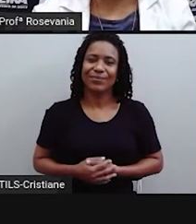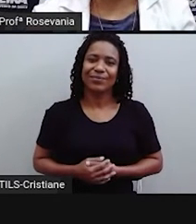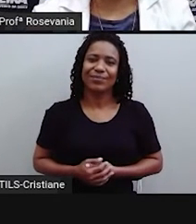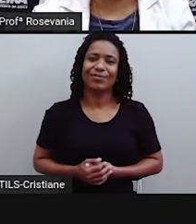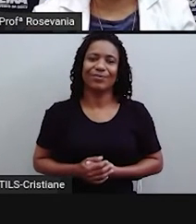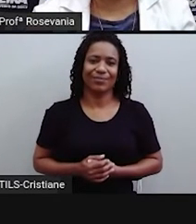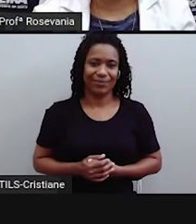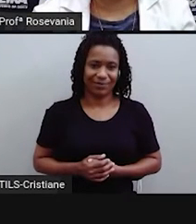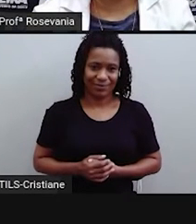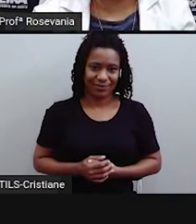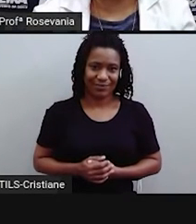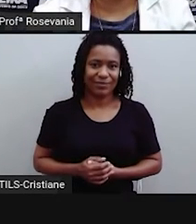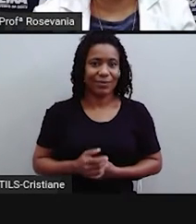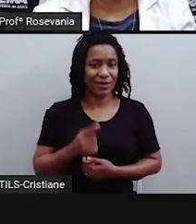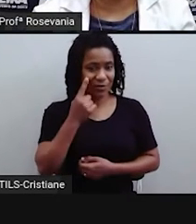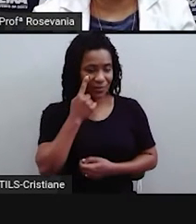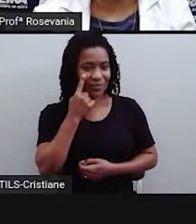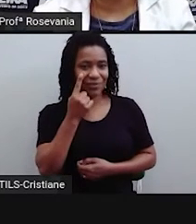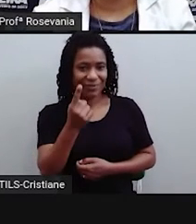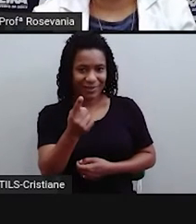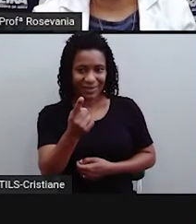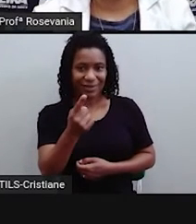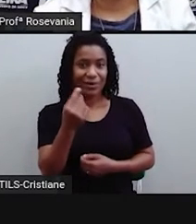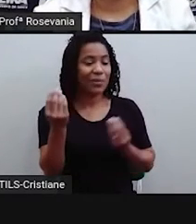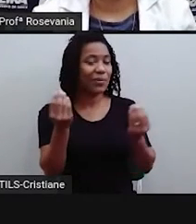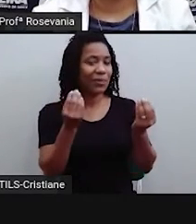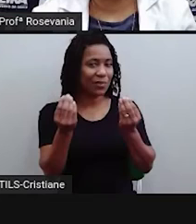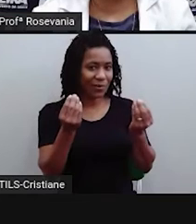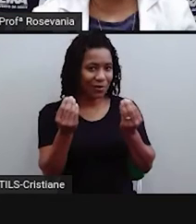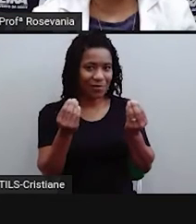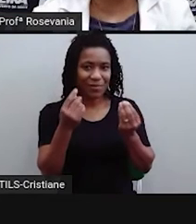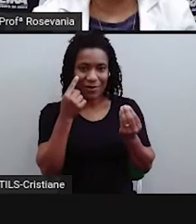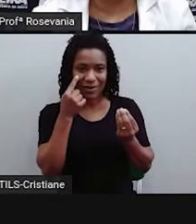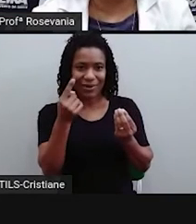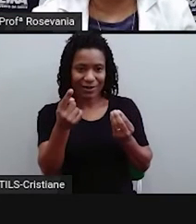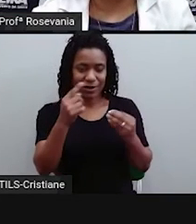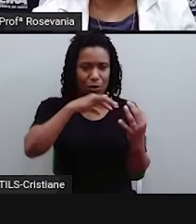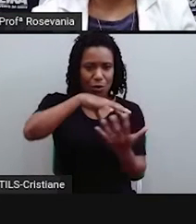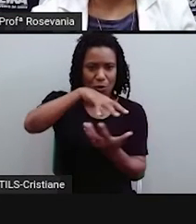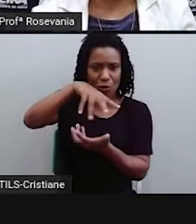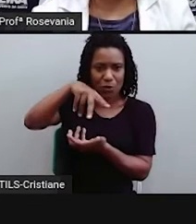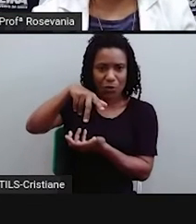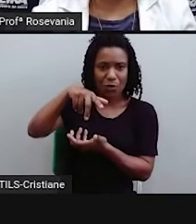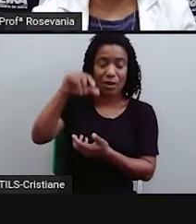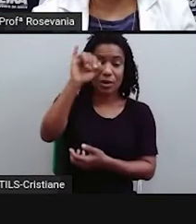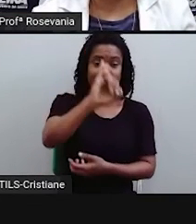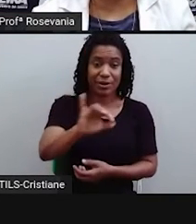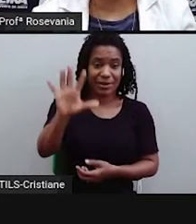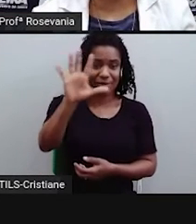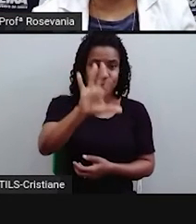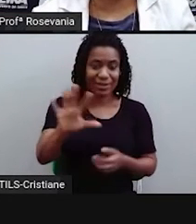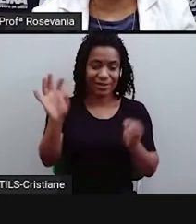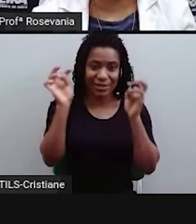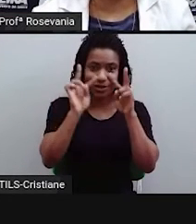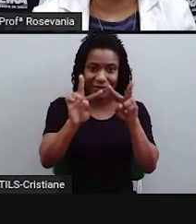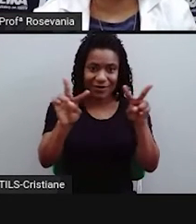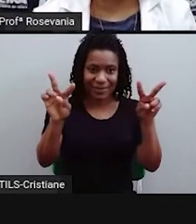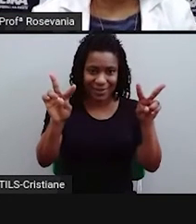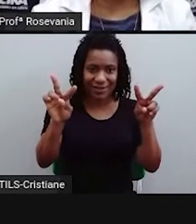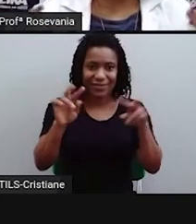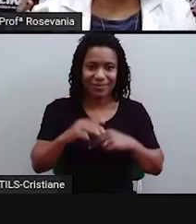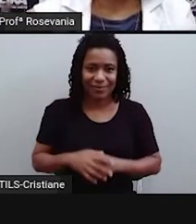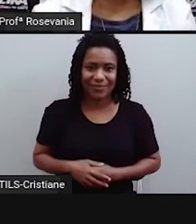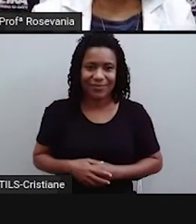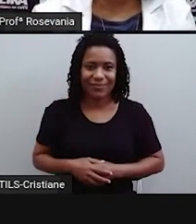Então, aqui, só para a gente entender, os dois juntos, para vocês terem uma visão melhor. Então, aqui, as minhas longitudes,